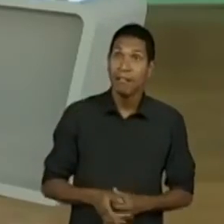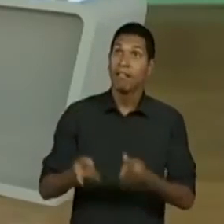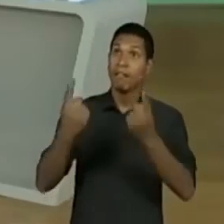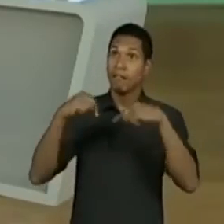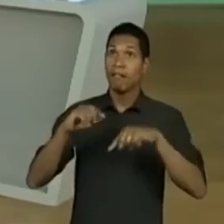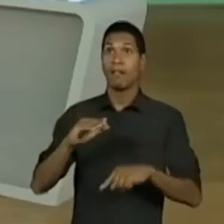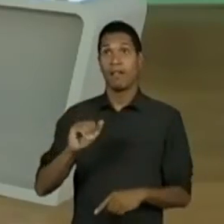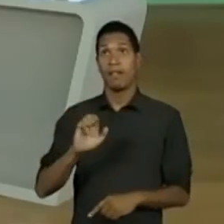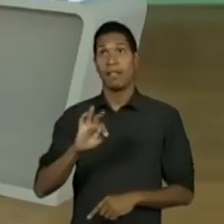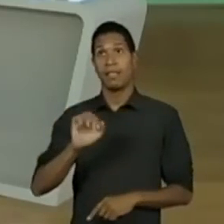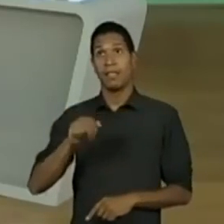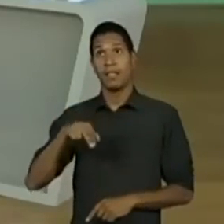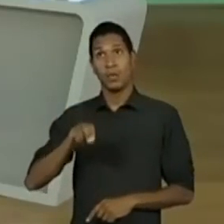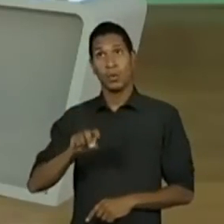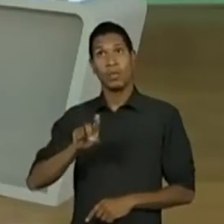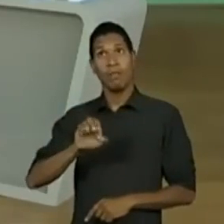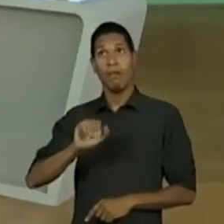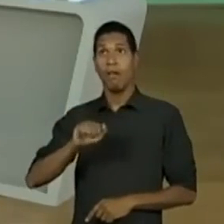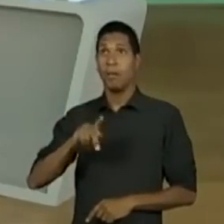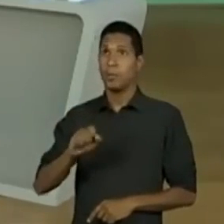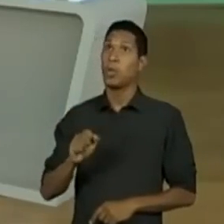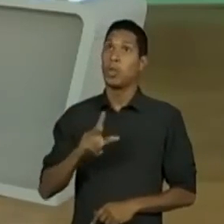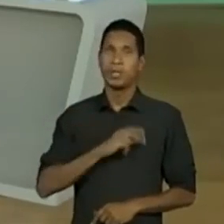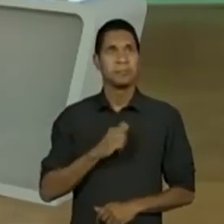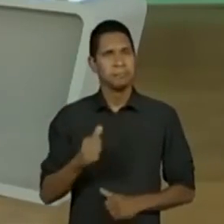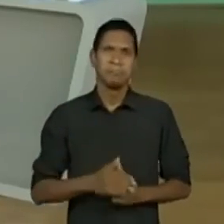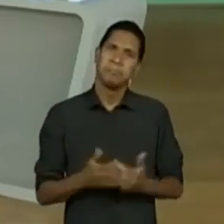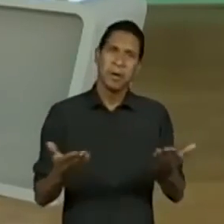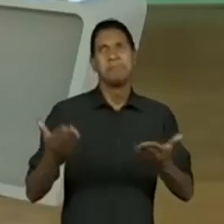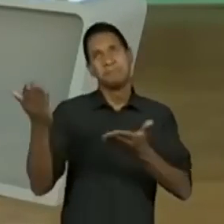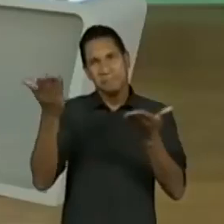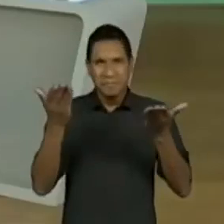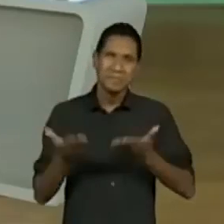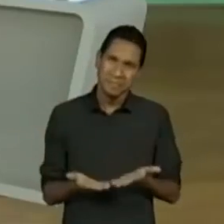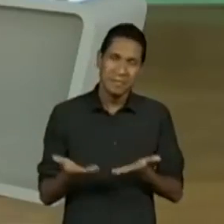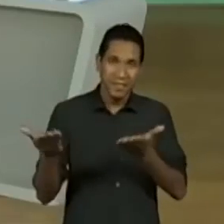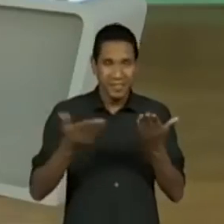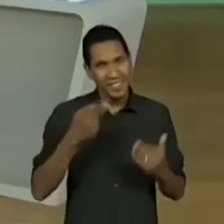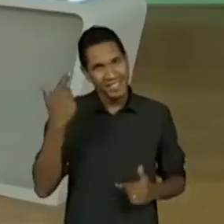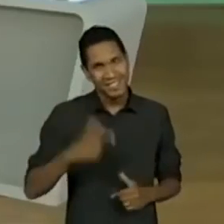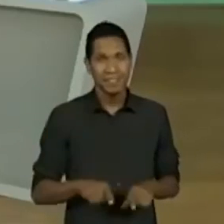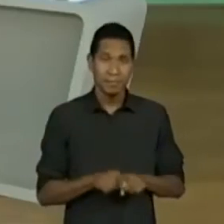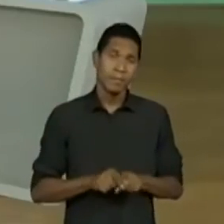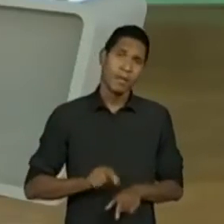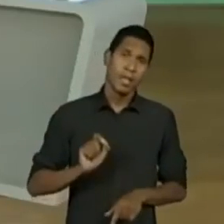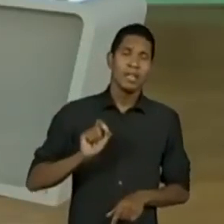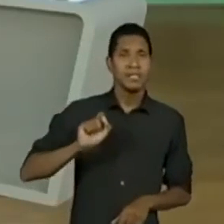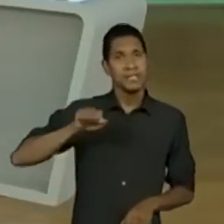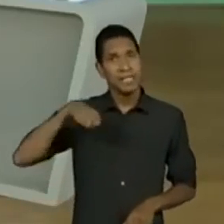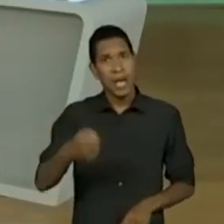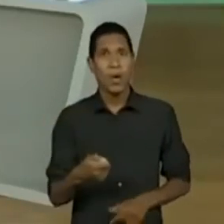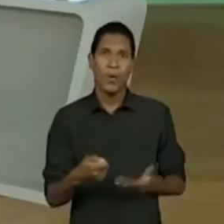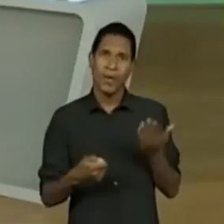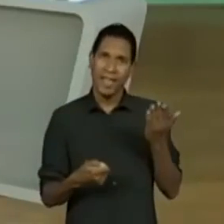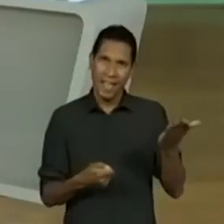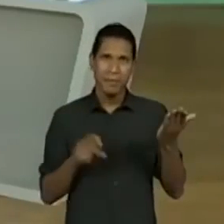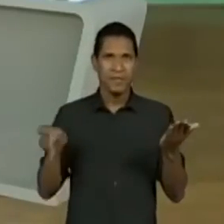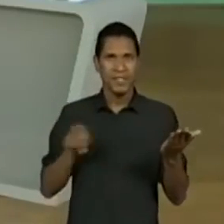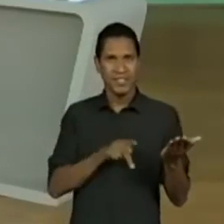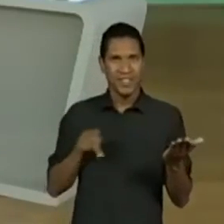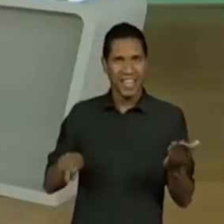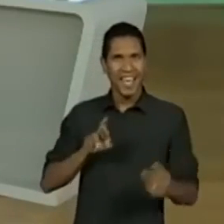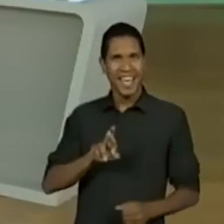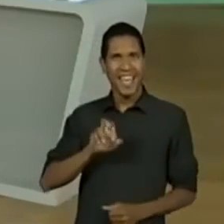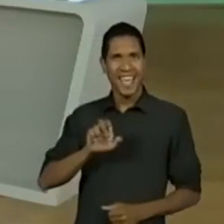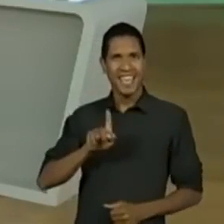Campos. Gente, todos bem-vindos de volta. Eu não repeti meu nome, né? Eu sou a professora Regiane. Já estou feliz